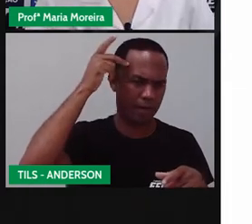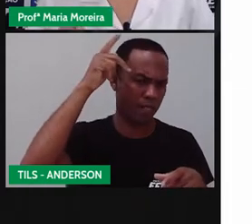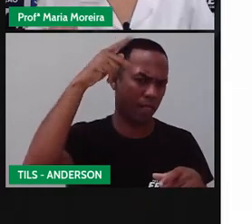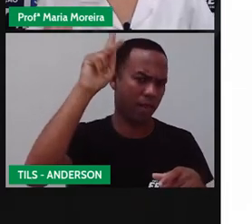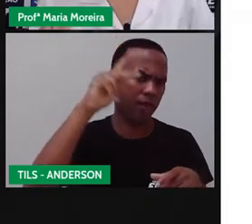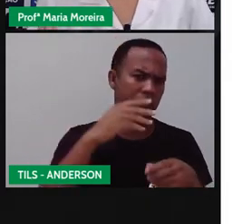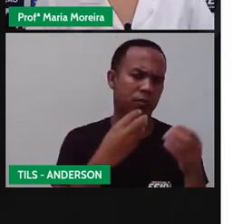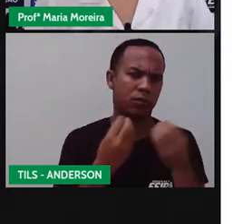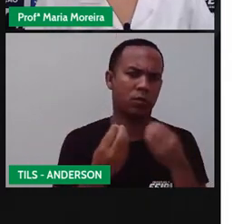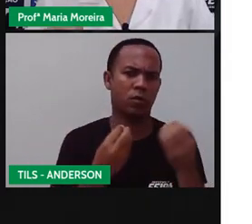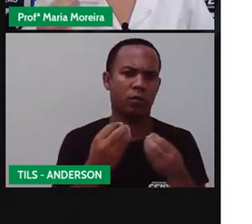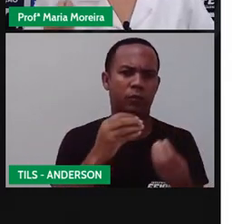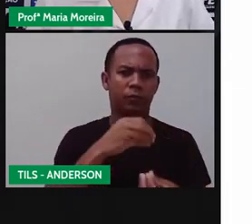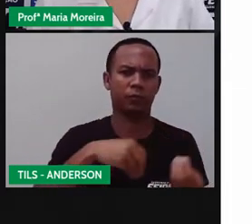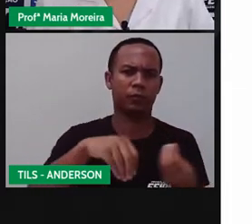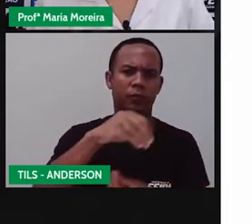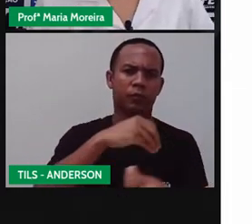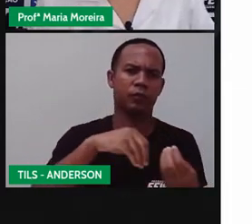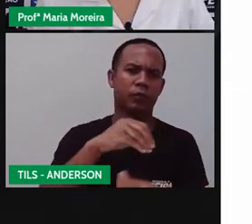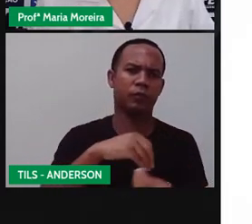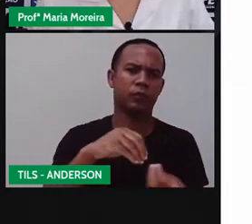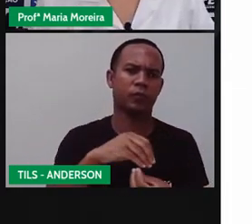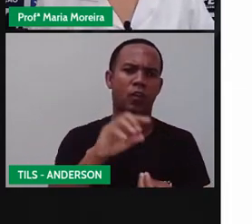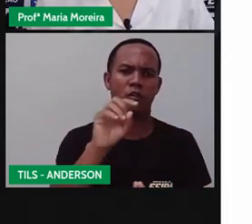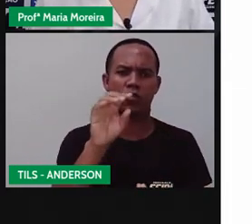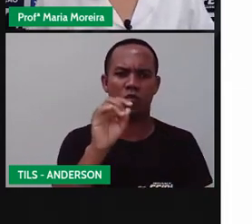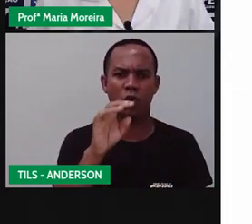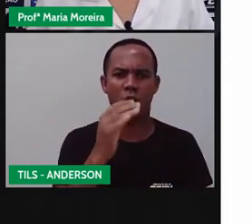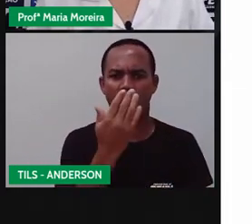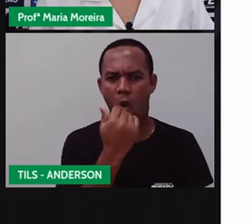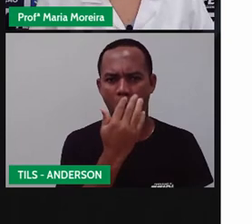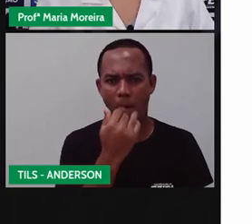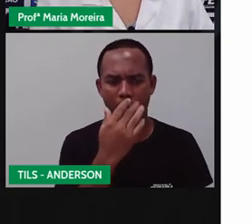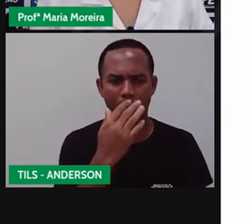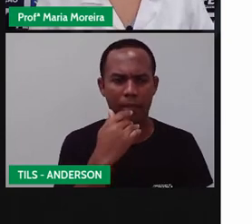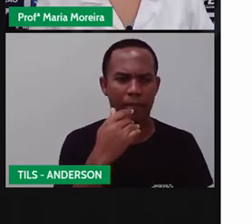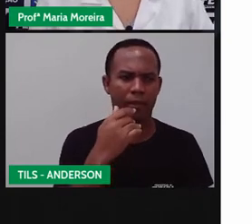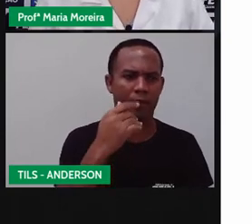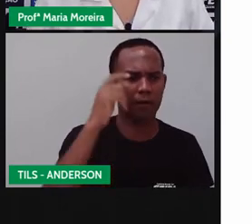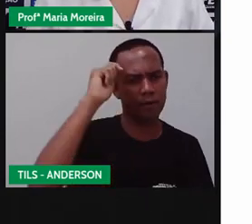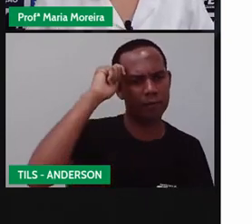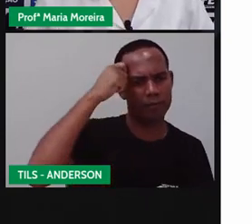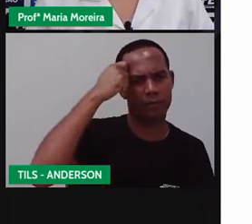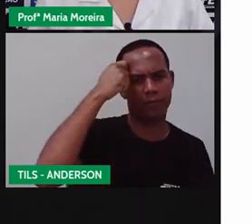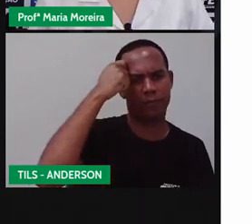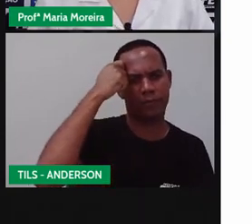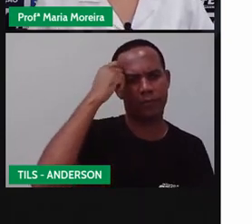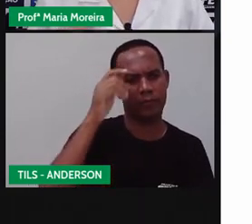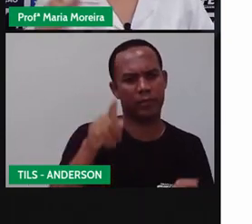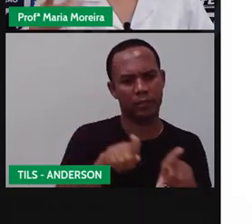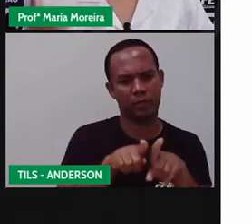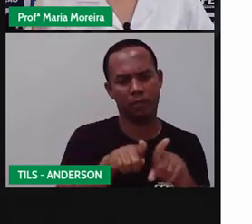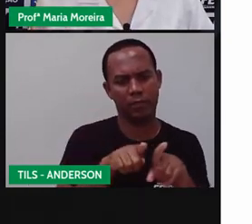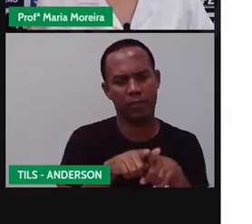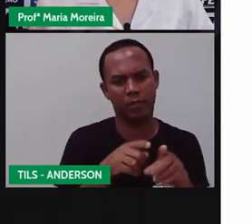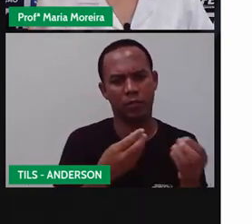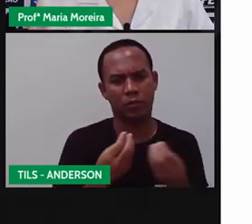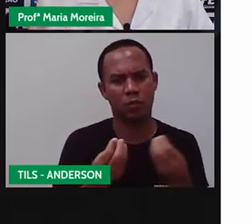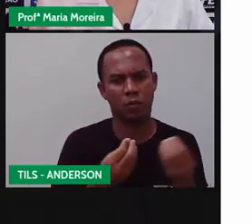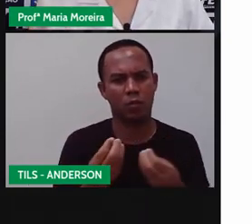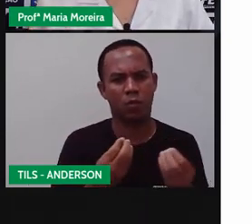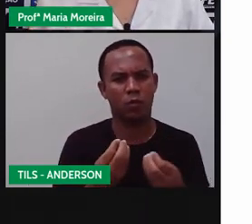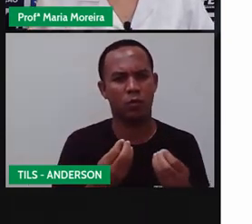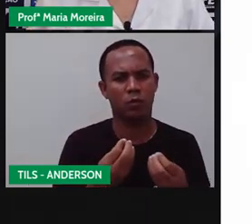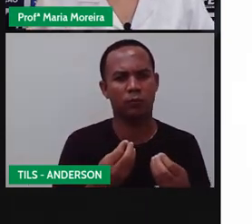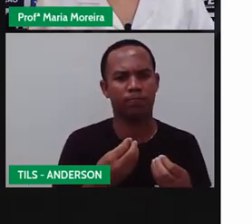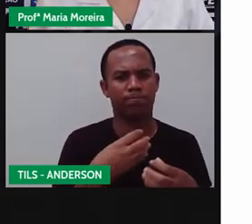influência africana, ela fica só nesses temperos? Não mesmo, né? A influência africana, vamos falar agora sobre a influência